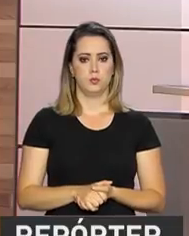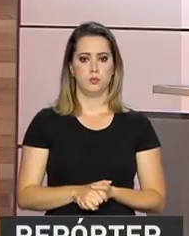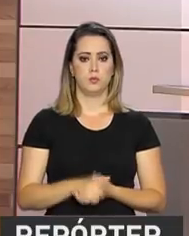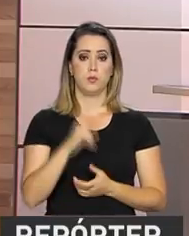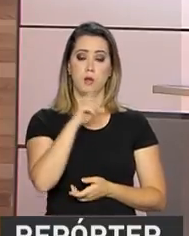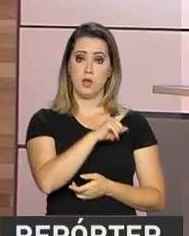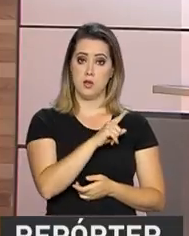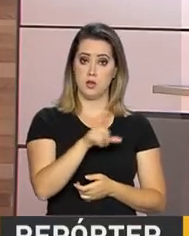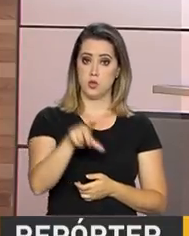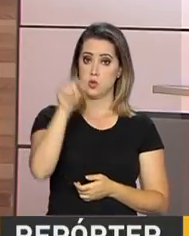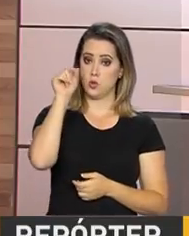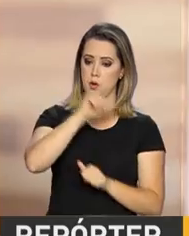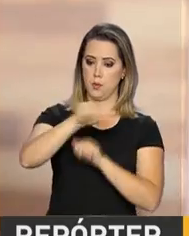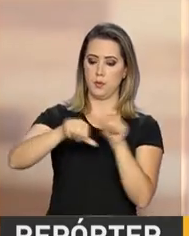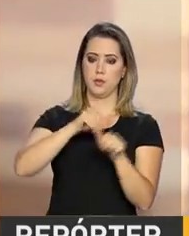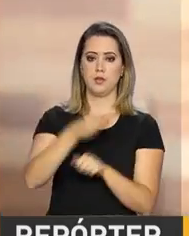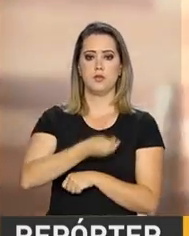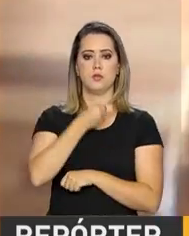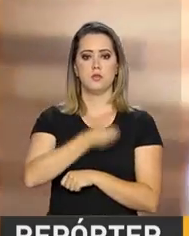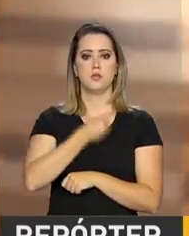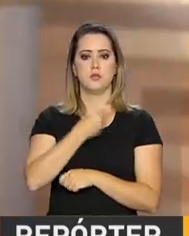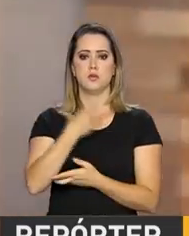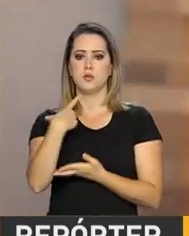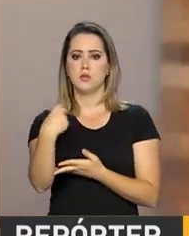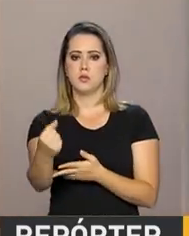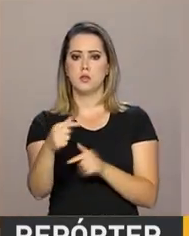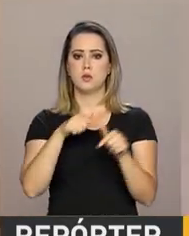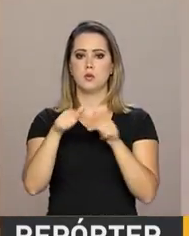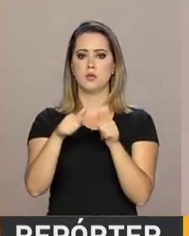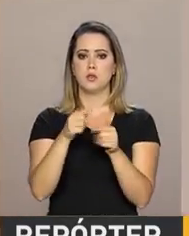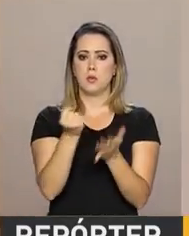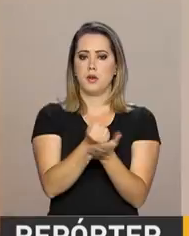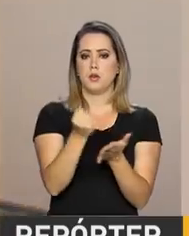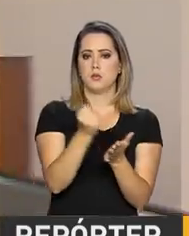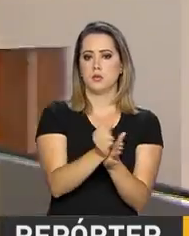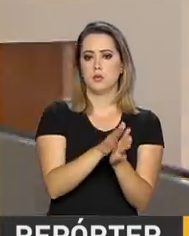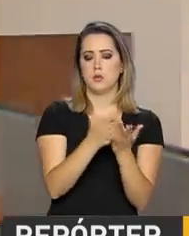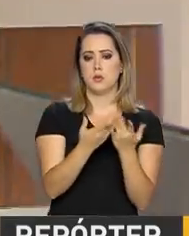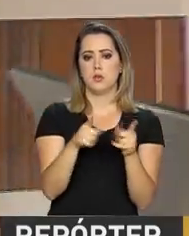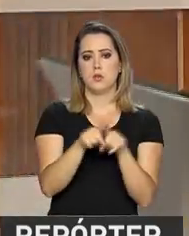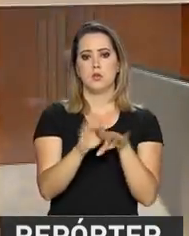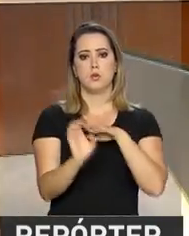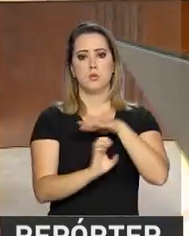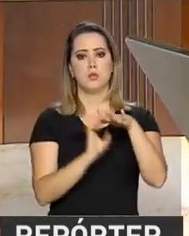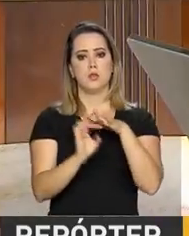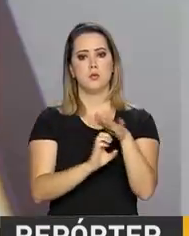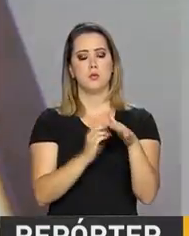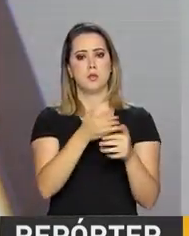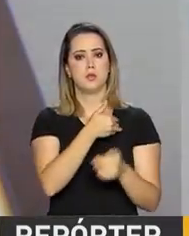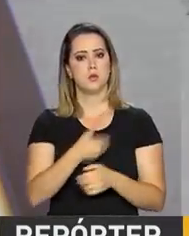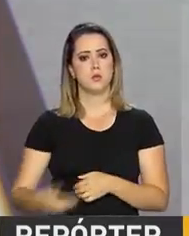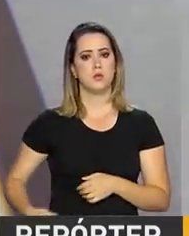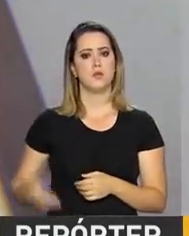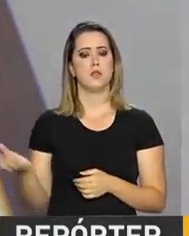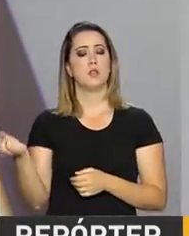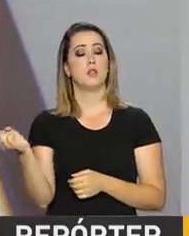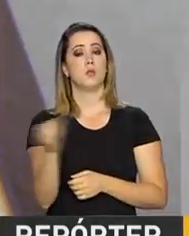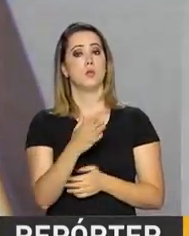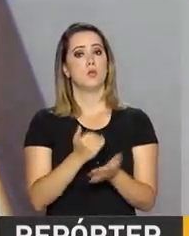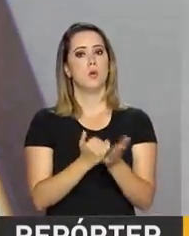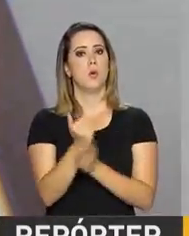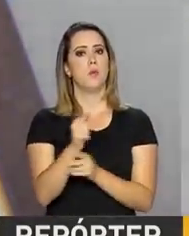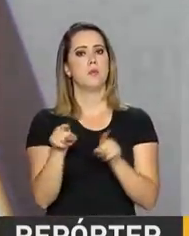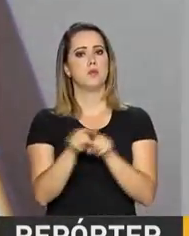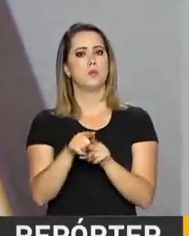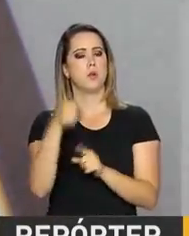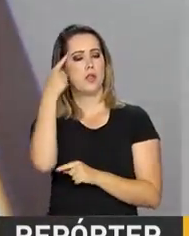Rafael decidiu mudar de vida. Saiu do emprego garantido em uma empresa pública e começou a investir em uma nova carreira. Como coaching